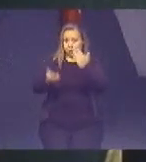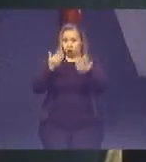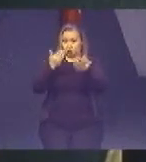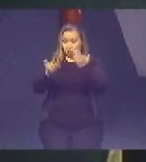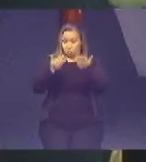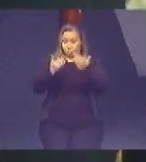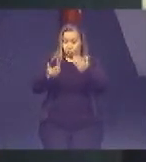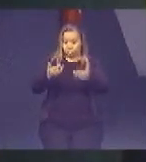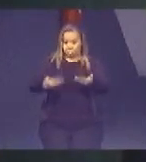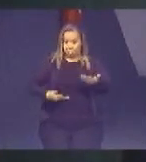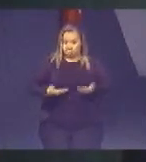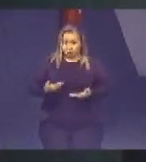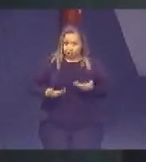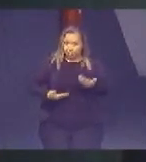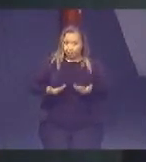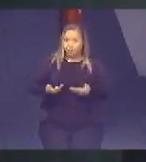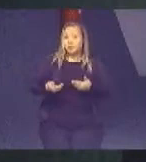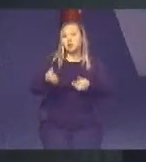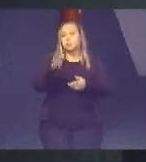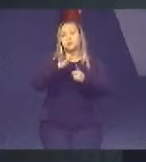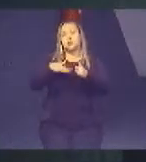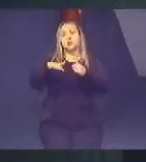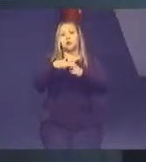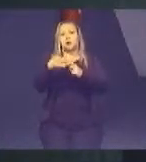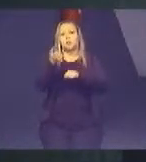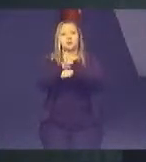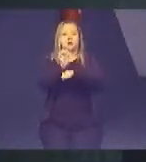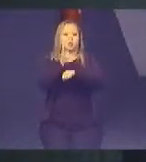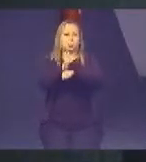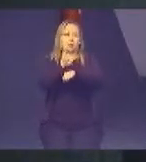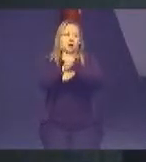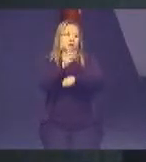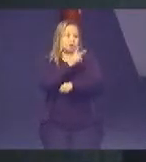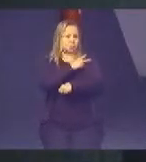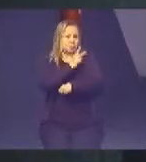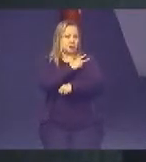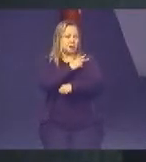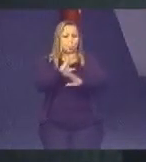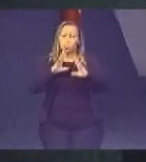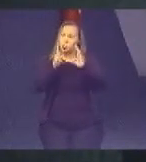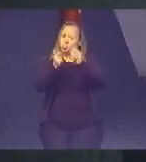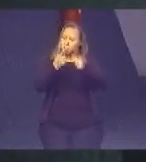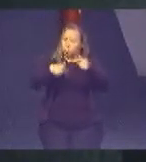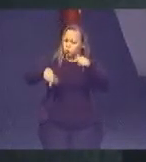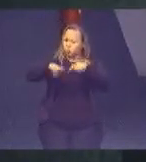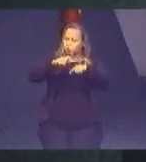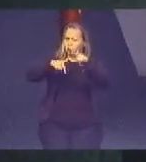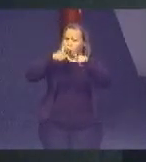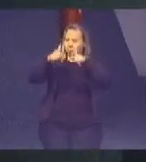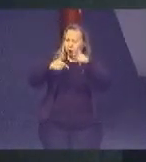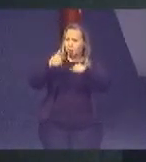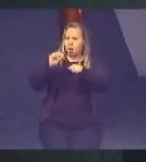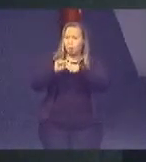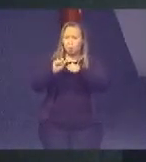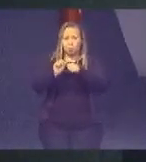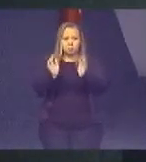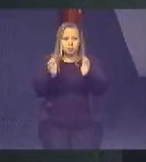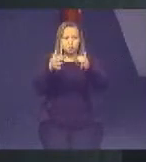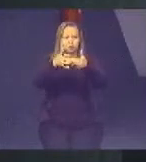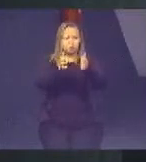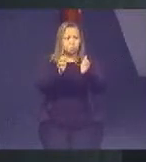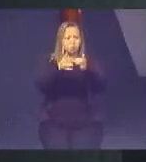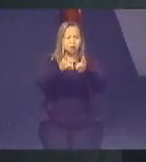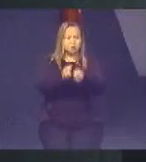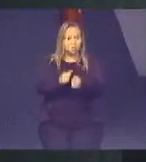serviço social e estagiários do ensino médio. Todos trabalham fazendo audiências, acompanhando laudos